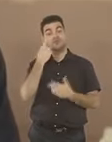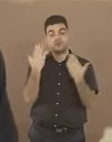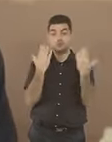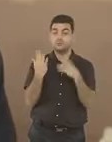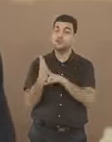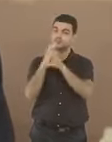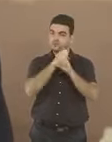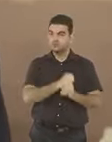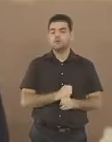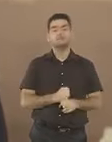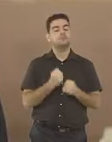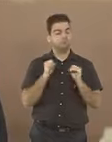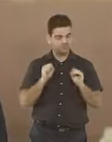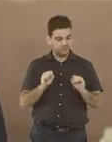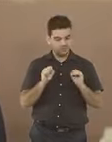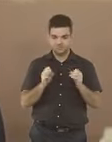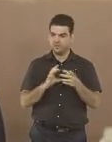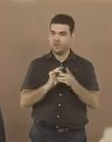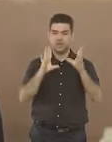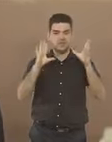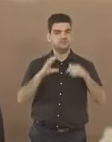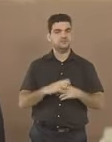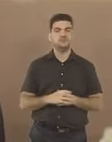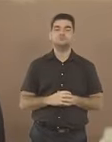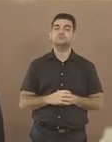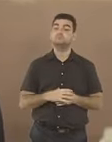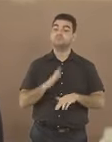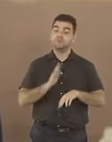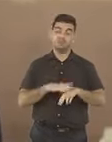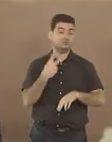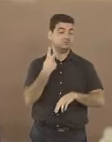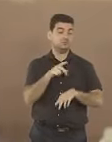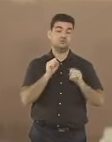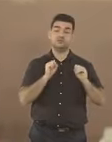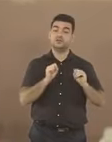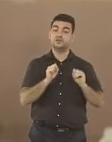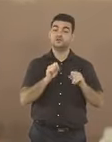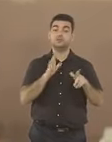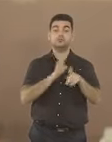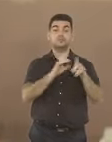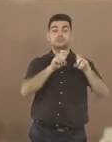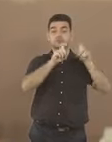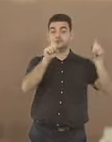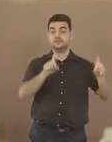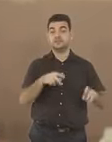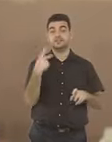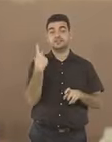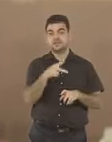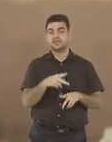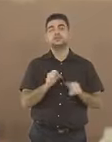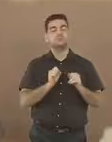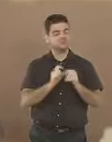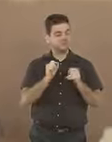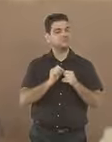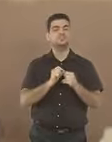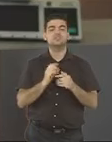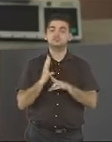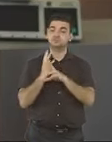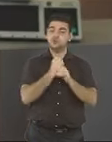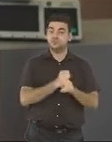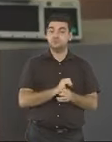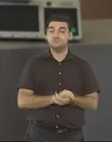sua recontagem de forma automatizada com seus softwares particulares.